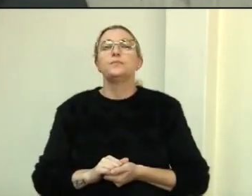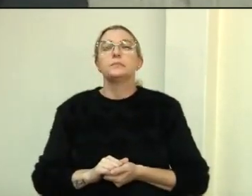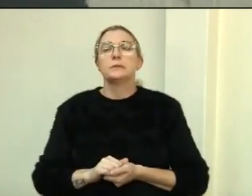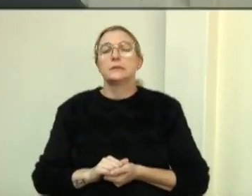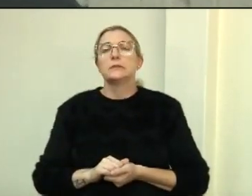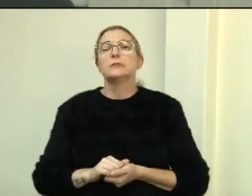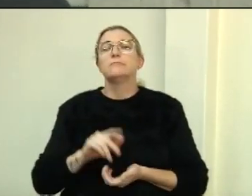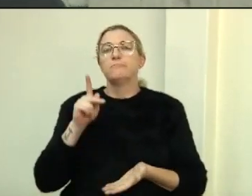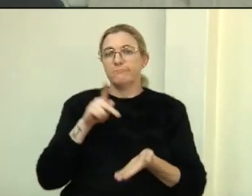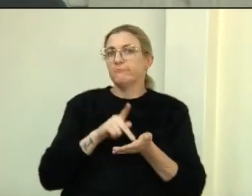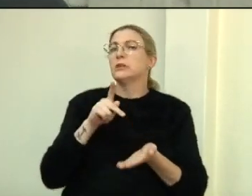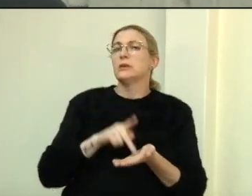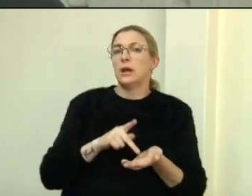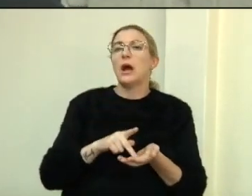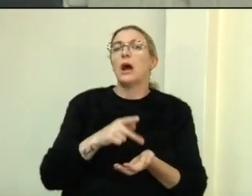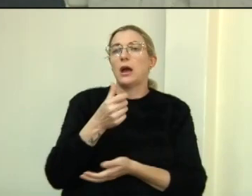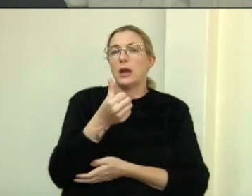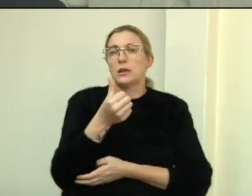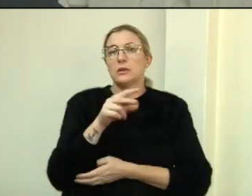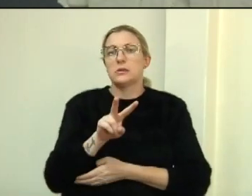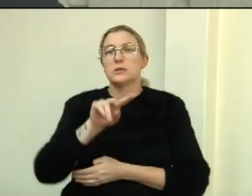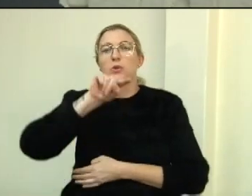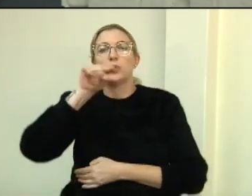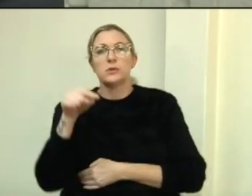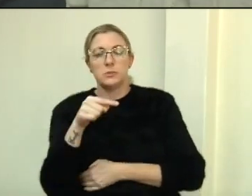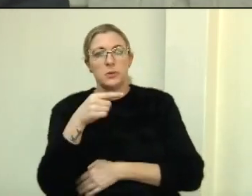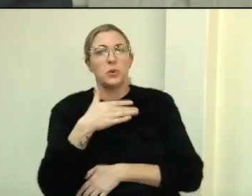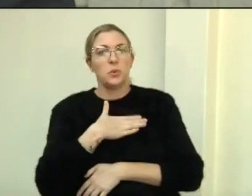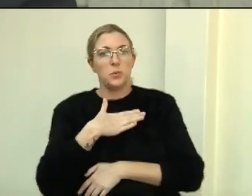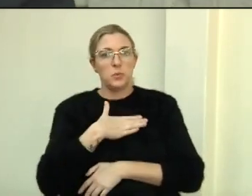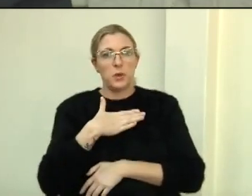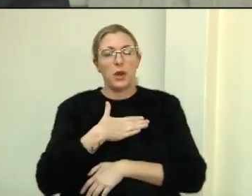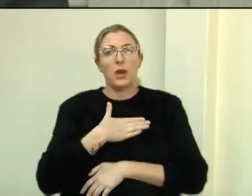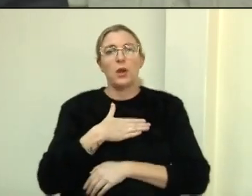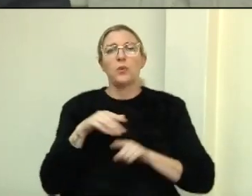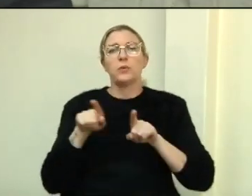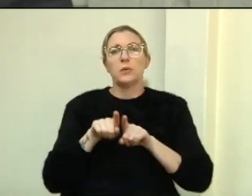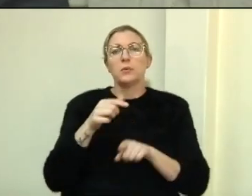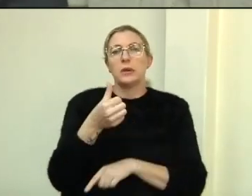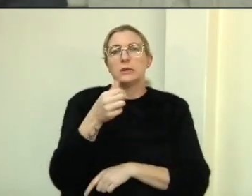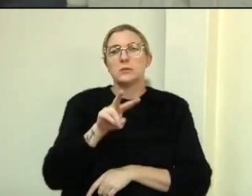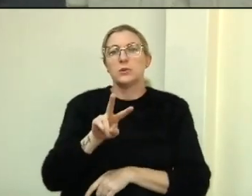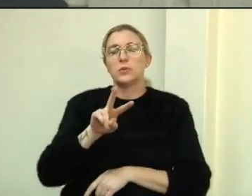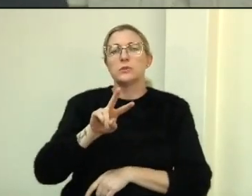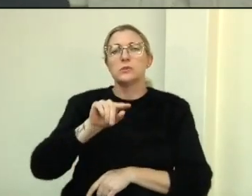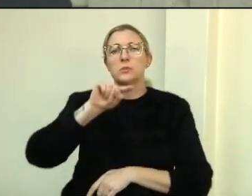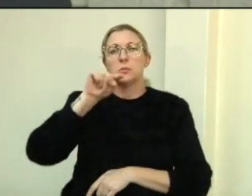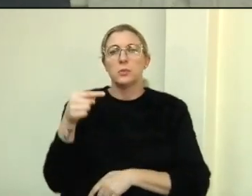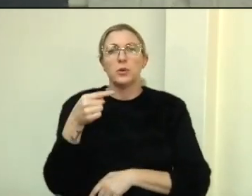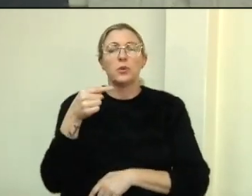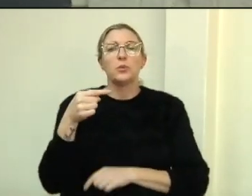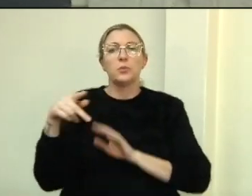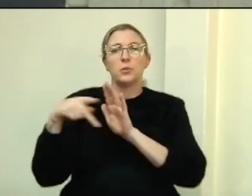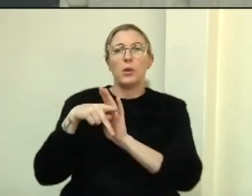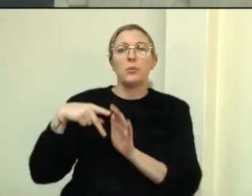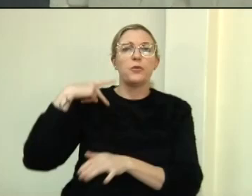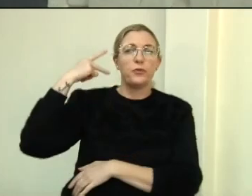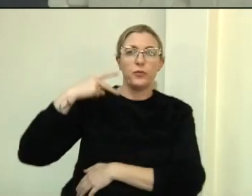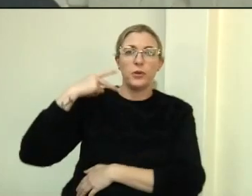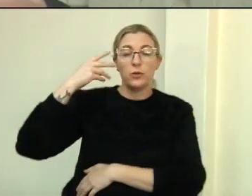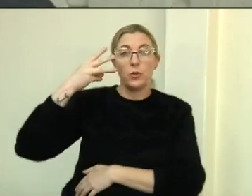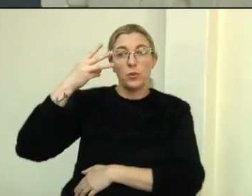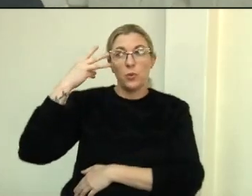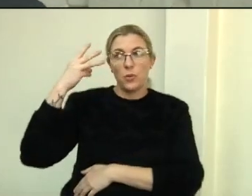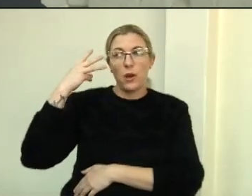62 mil, vereador Carnilio Magrão e 62 mil reais do vereador Wallace. Tá, vereador Bernardi? Sei que vocês